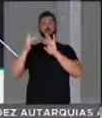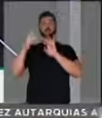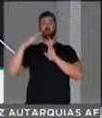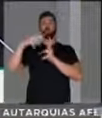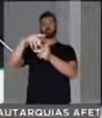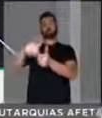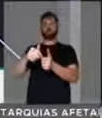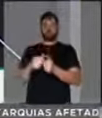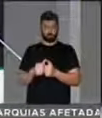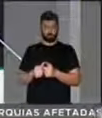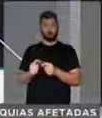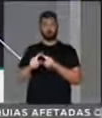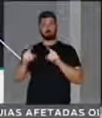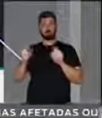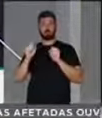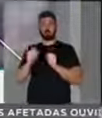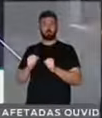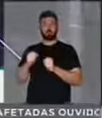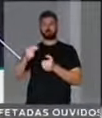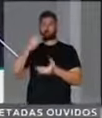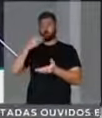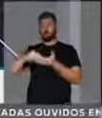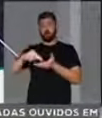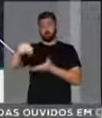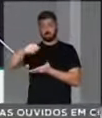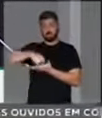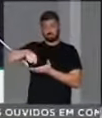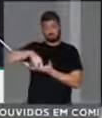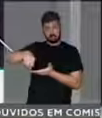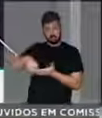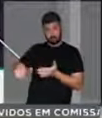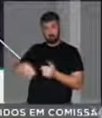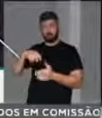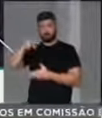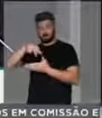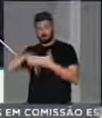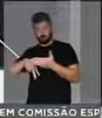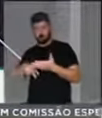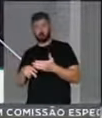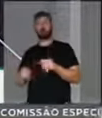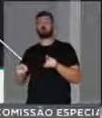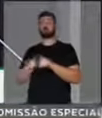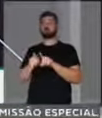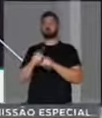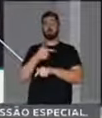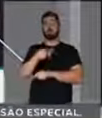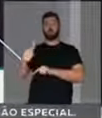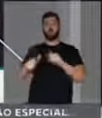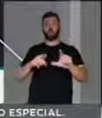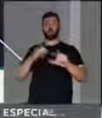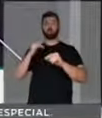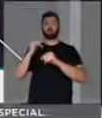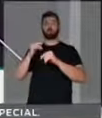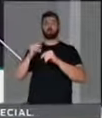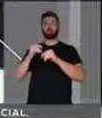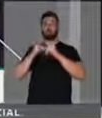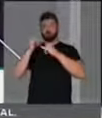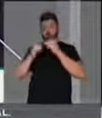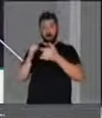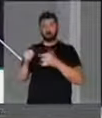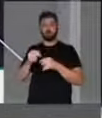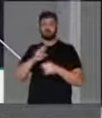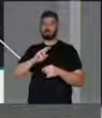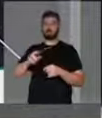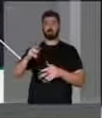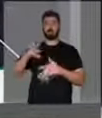exterior por meio de correspondência escrita, da leitura e de outros meios de informação que